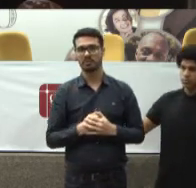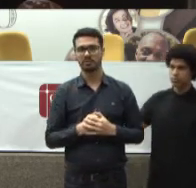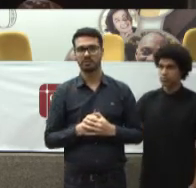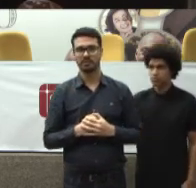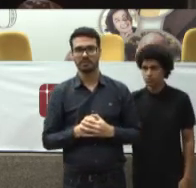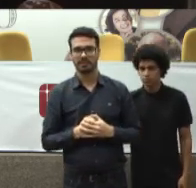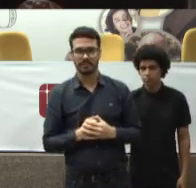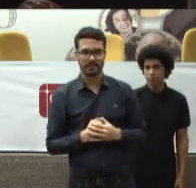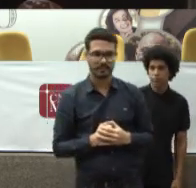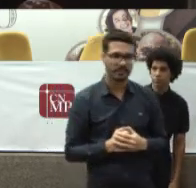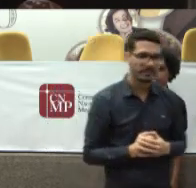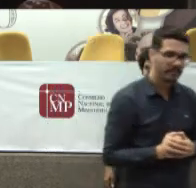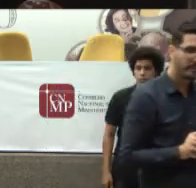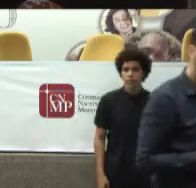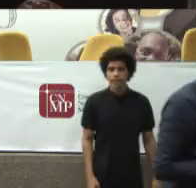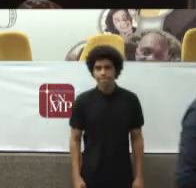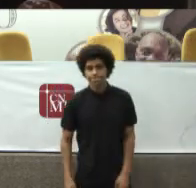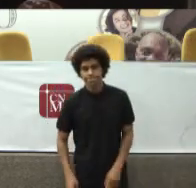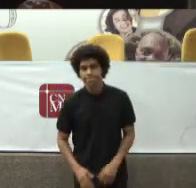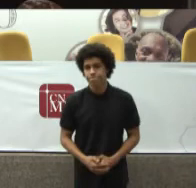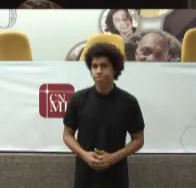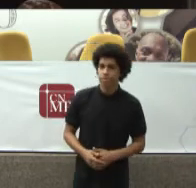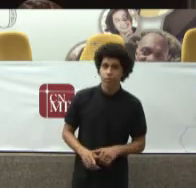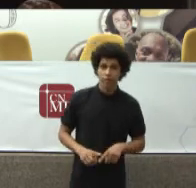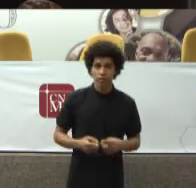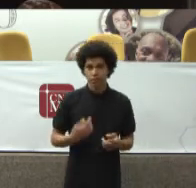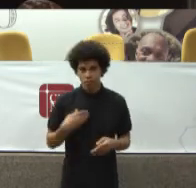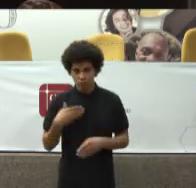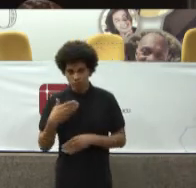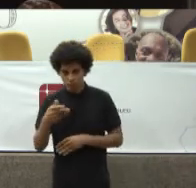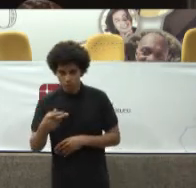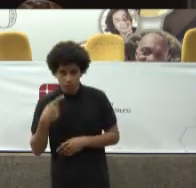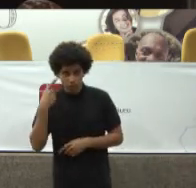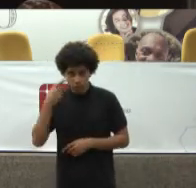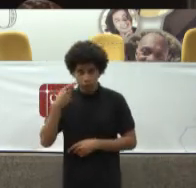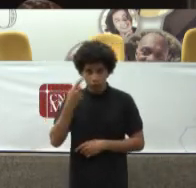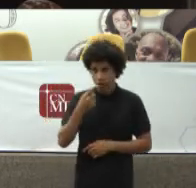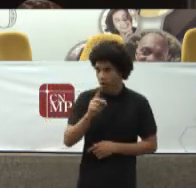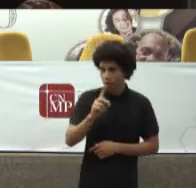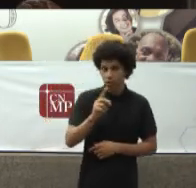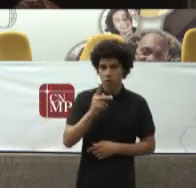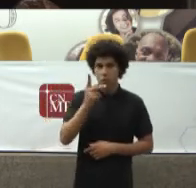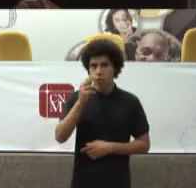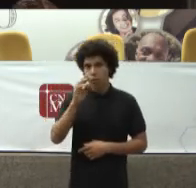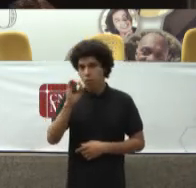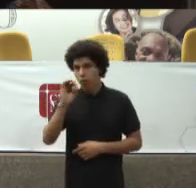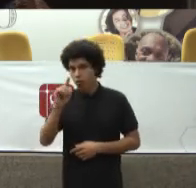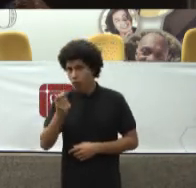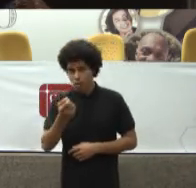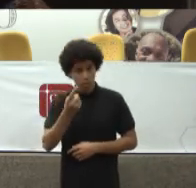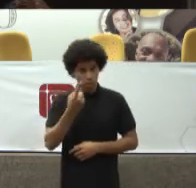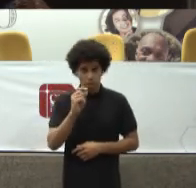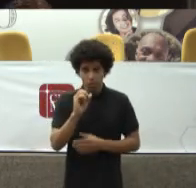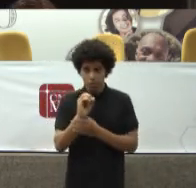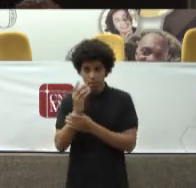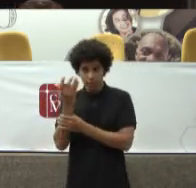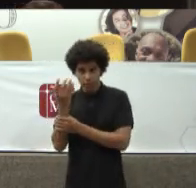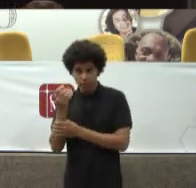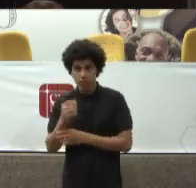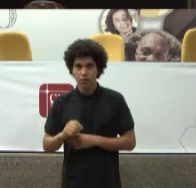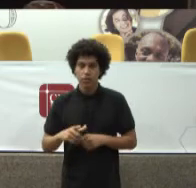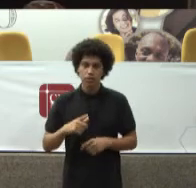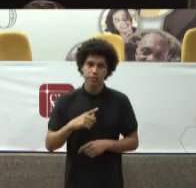Quando é De advogado Não promotor Procurador Não defensor Beira a raia